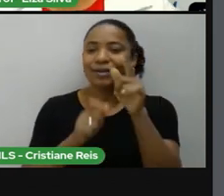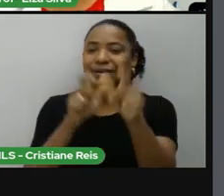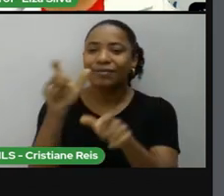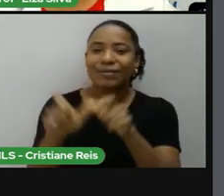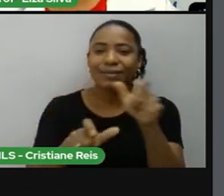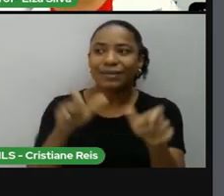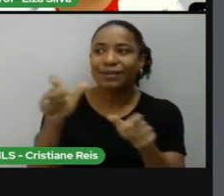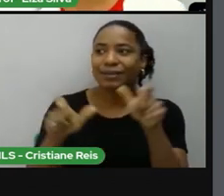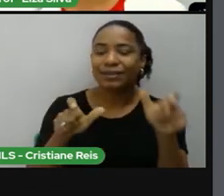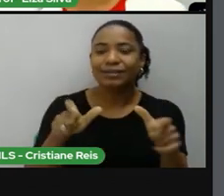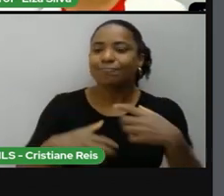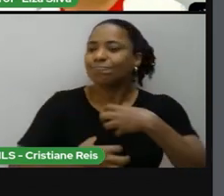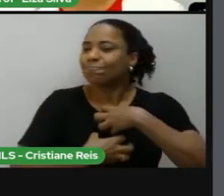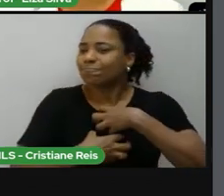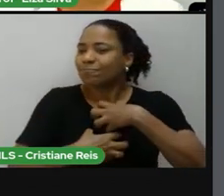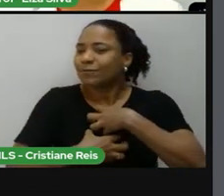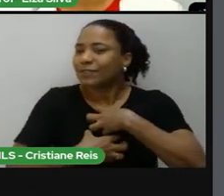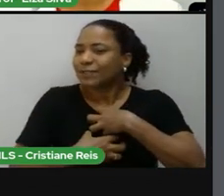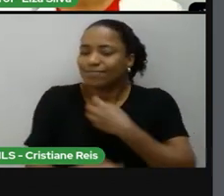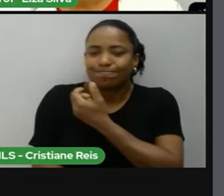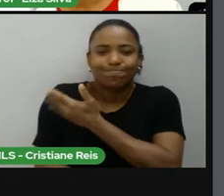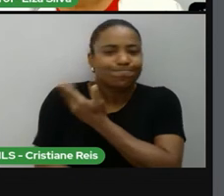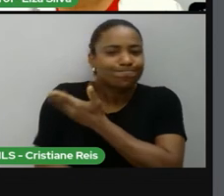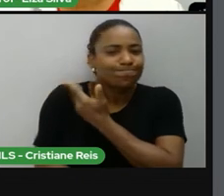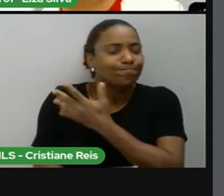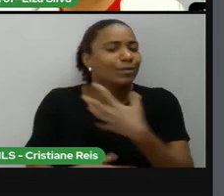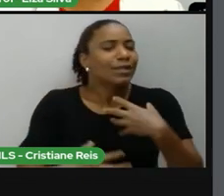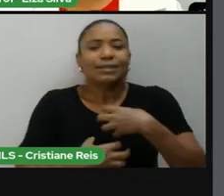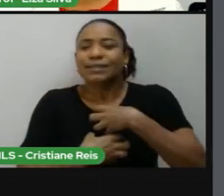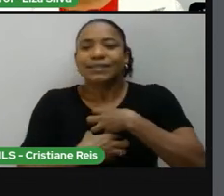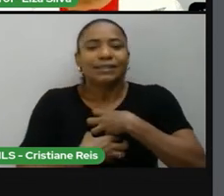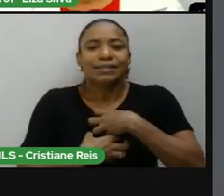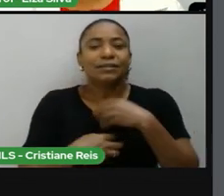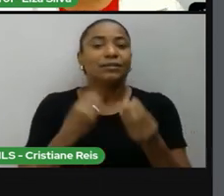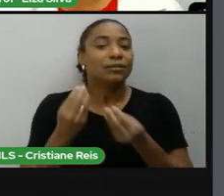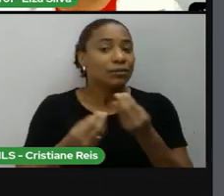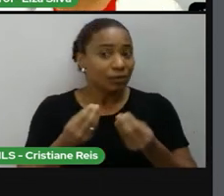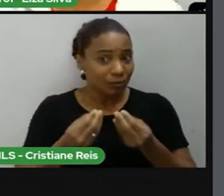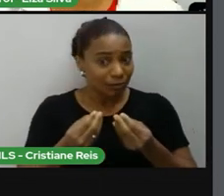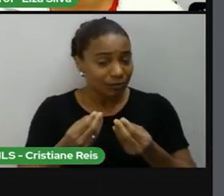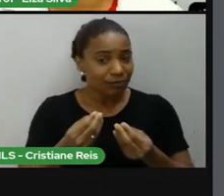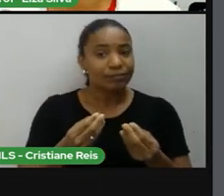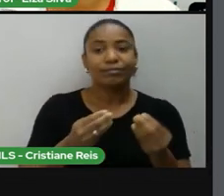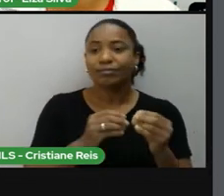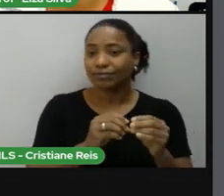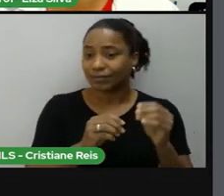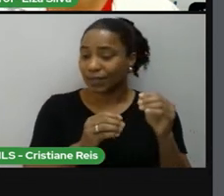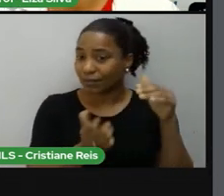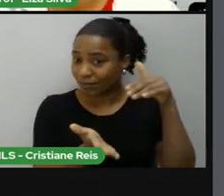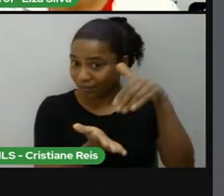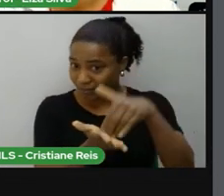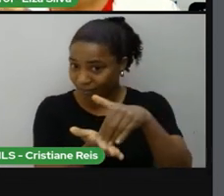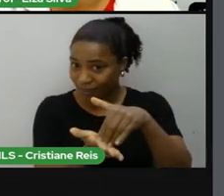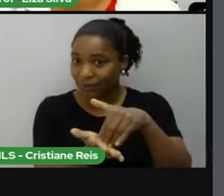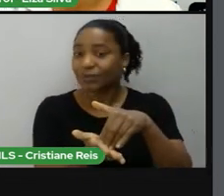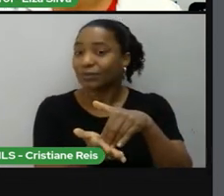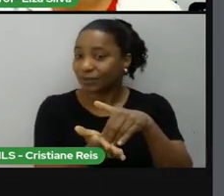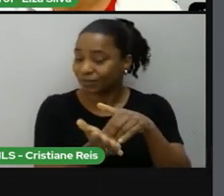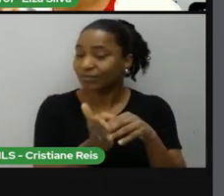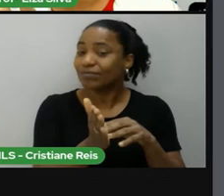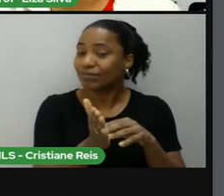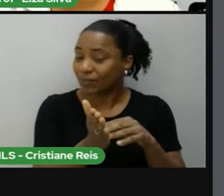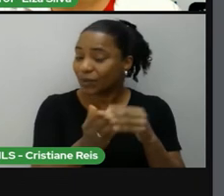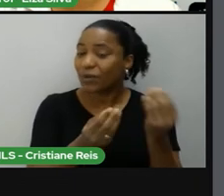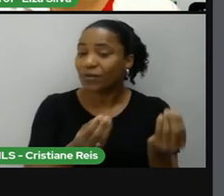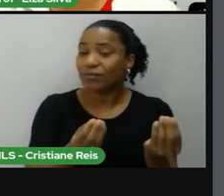sentia numa sociedade racista? Capriche principalmente nesta última questão coloque